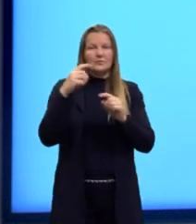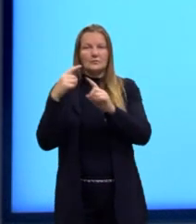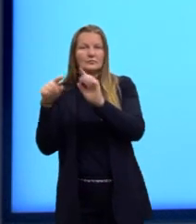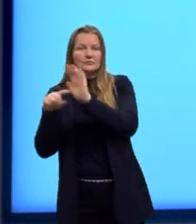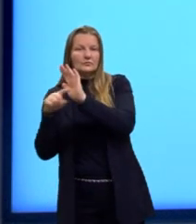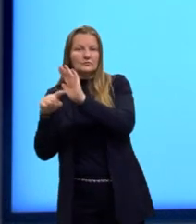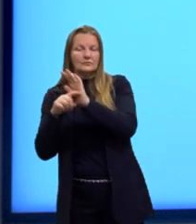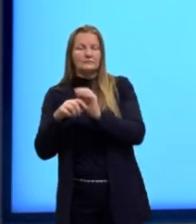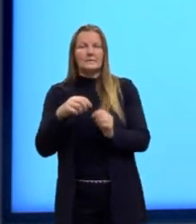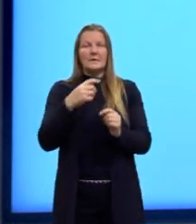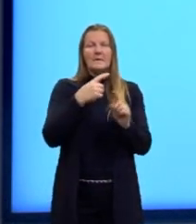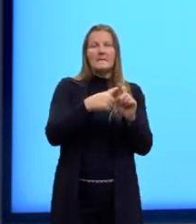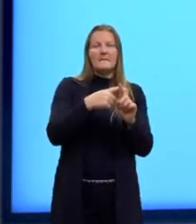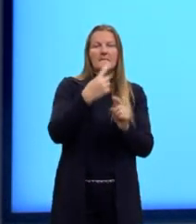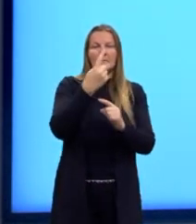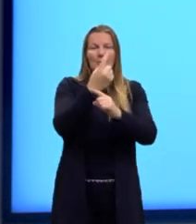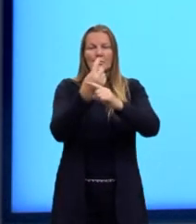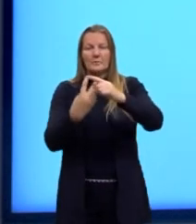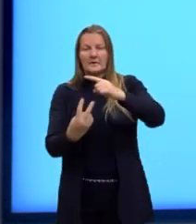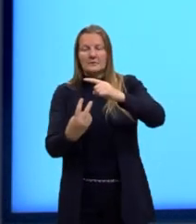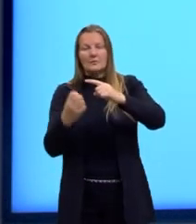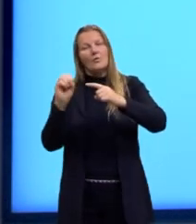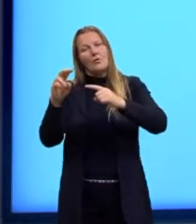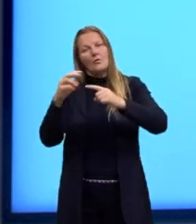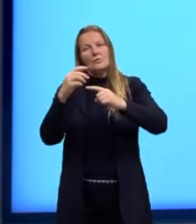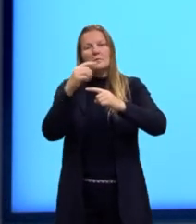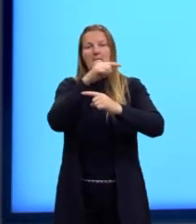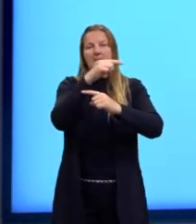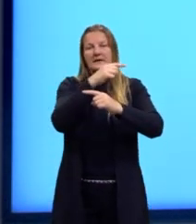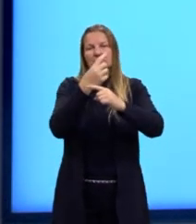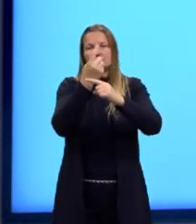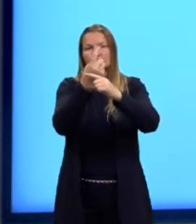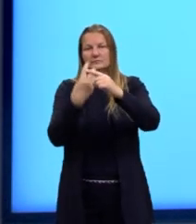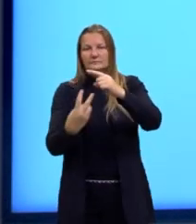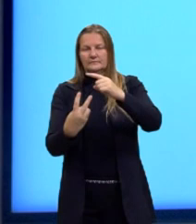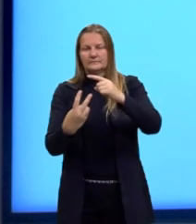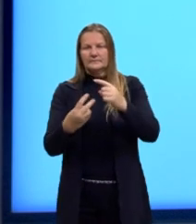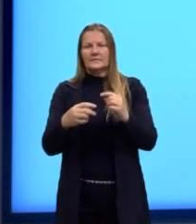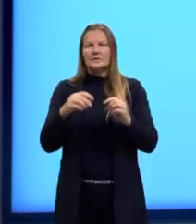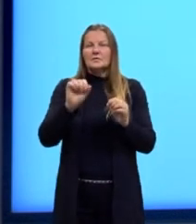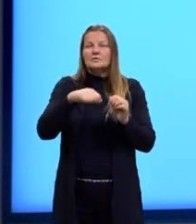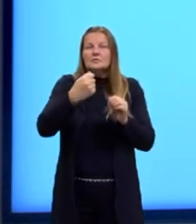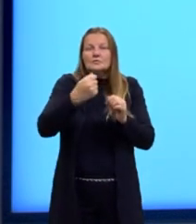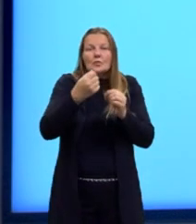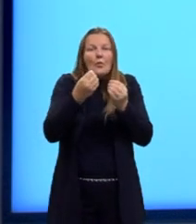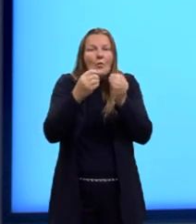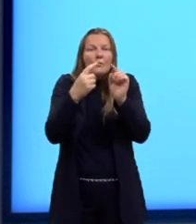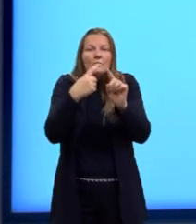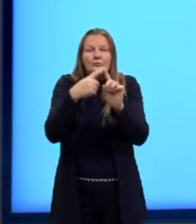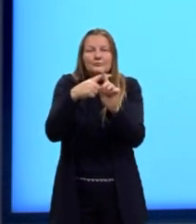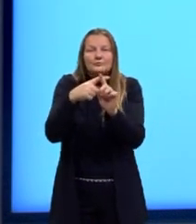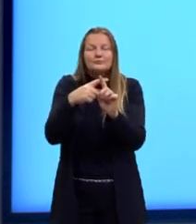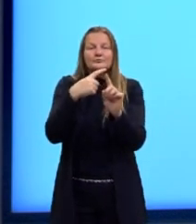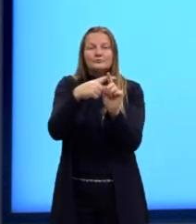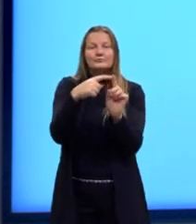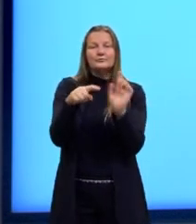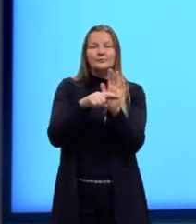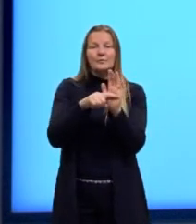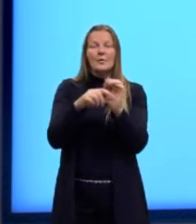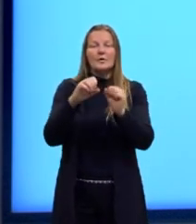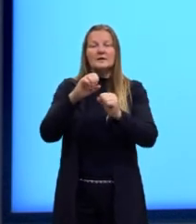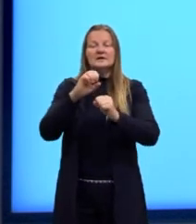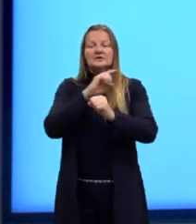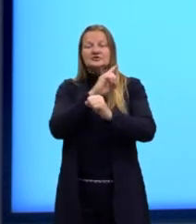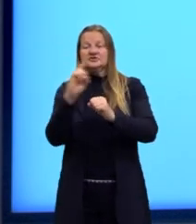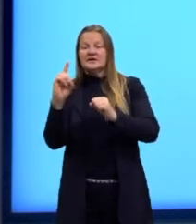então, os valores de mais um meio e menos um meio. Então, basicamente, esse sinal que ele ganha aqui, em relação à rotação dele para aquele